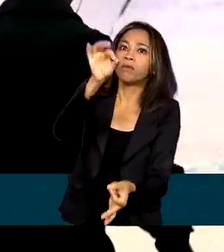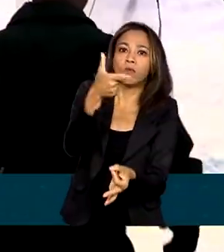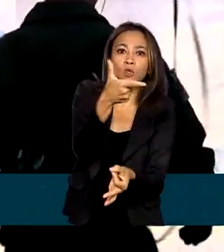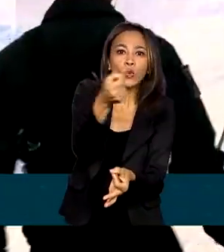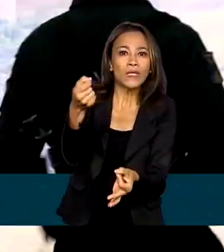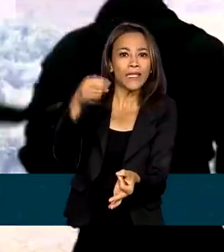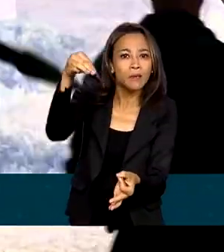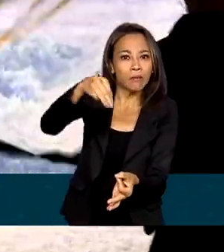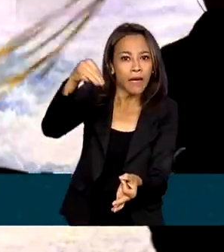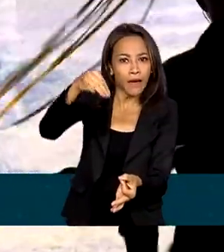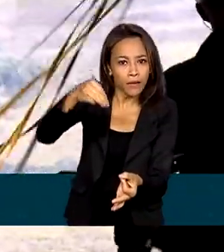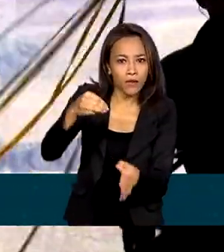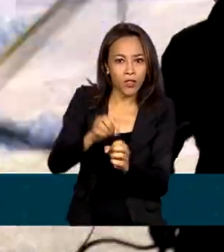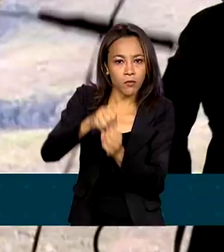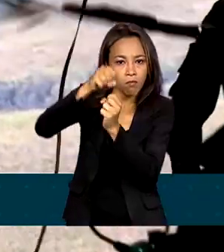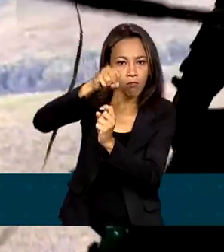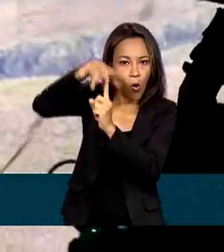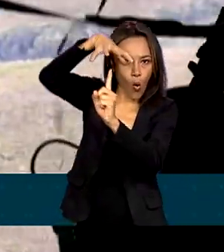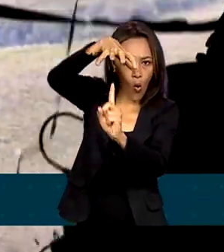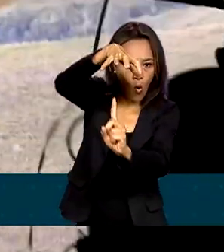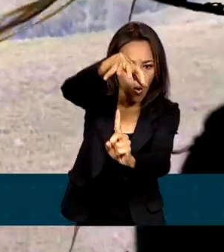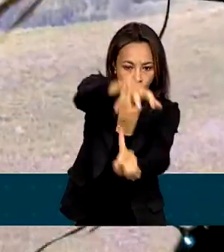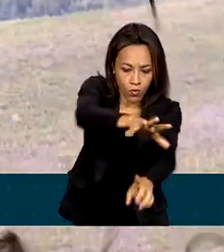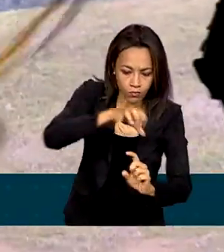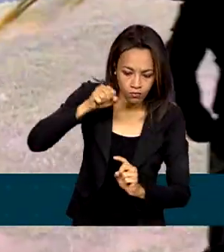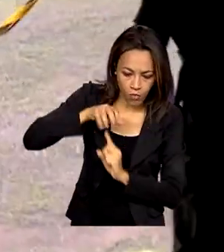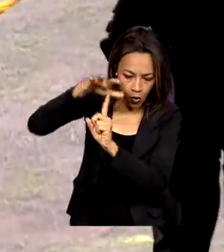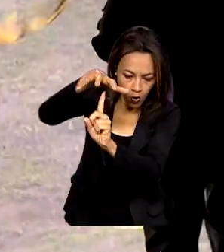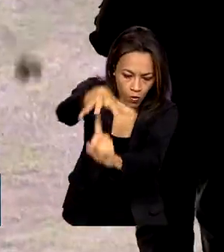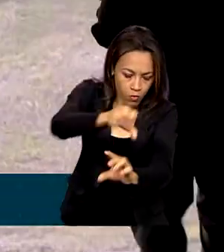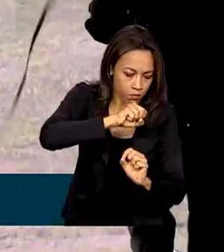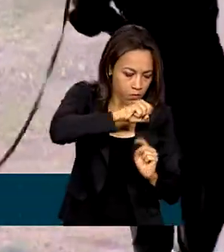chegam à base com a ajuda de paraquedas instalados nos containers.